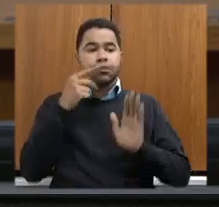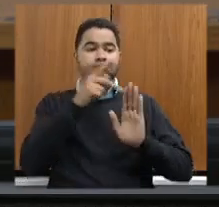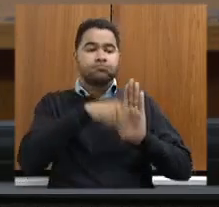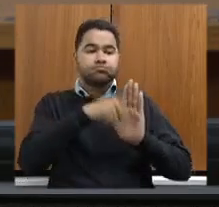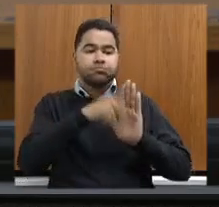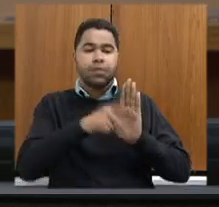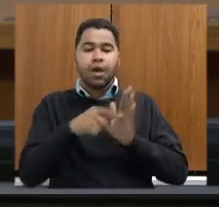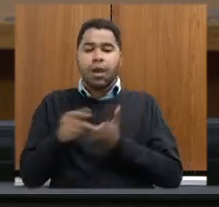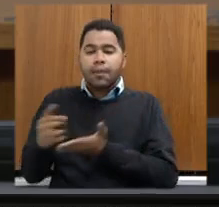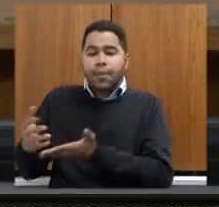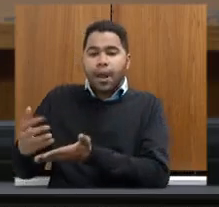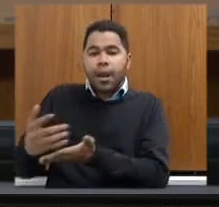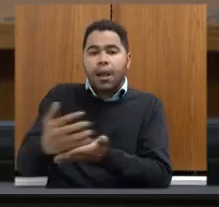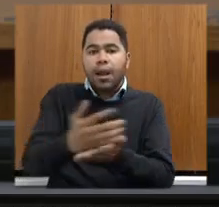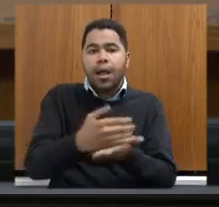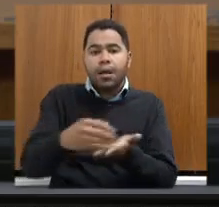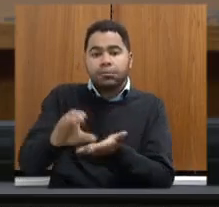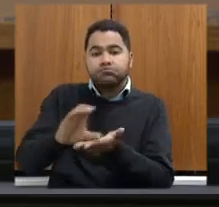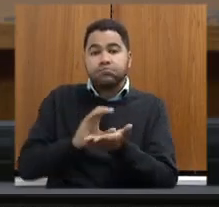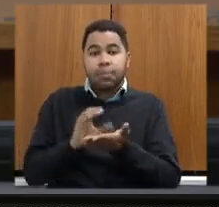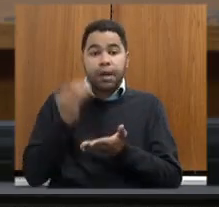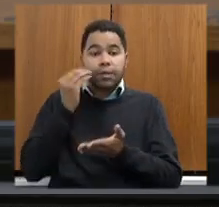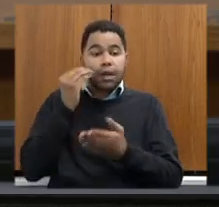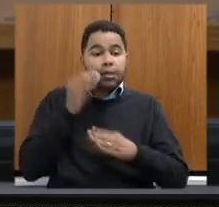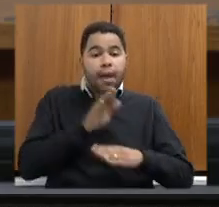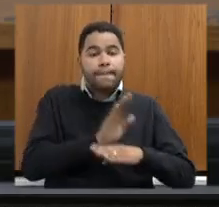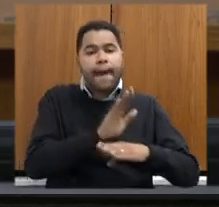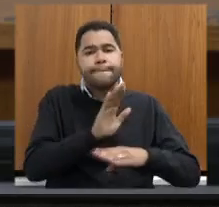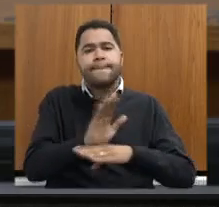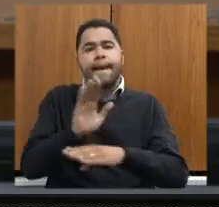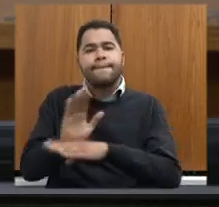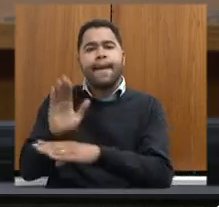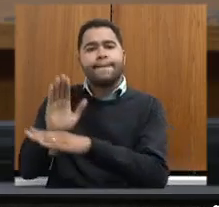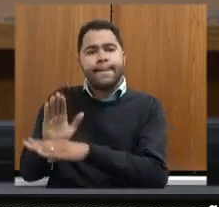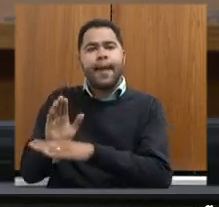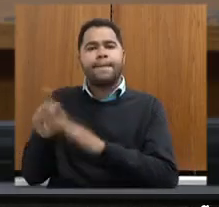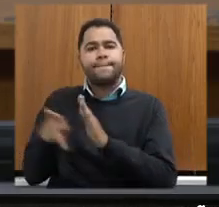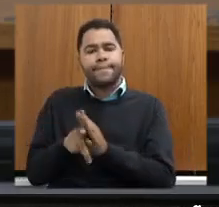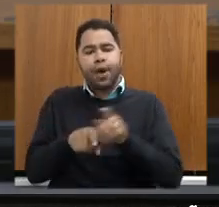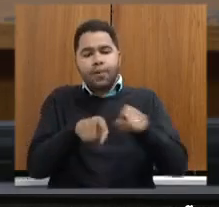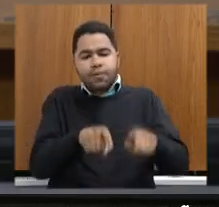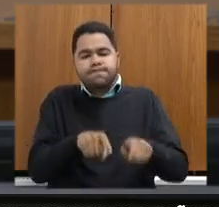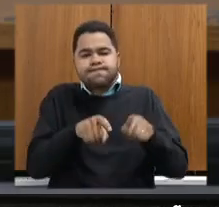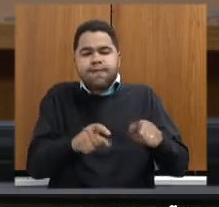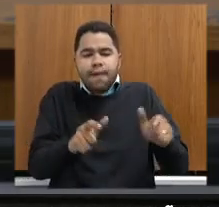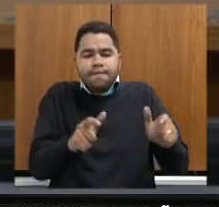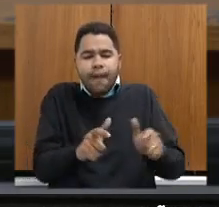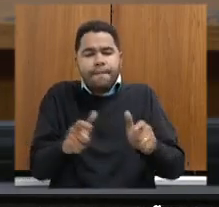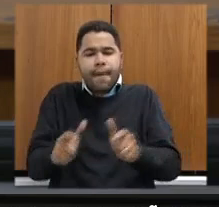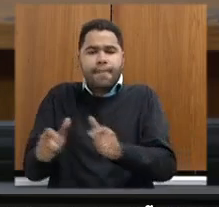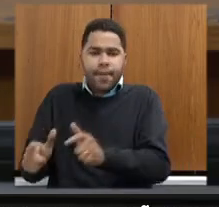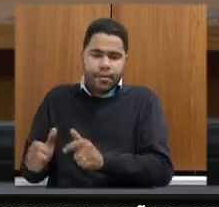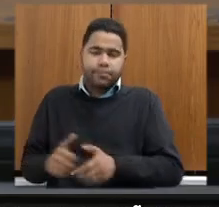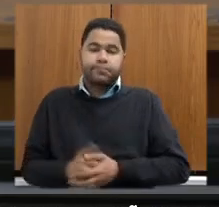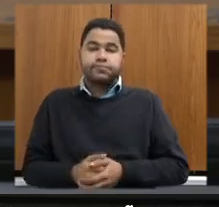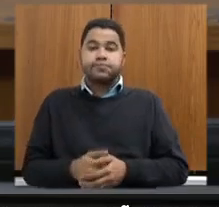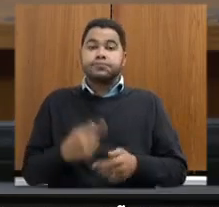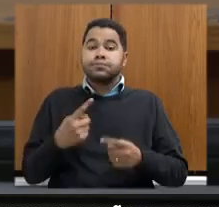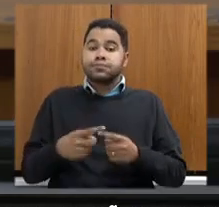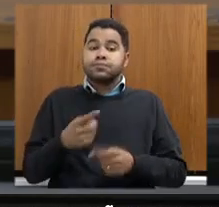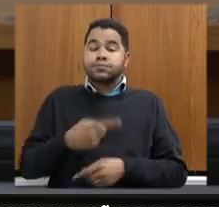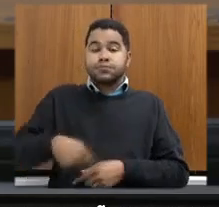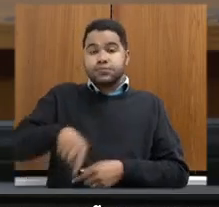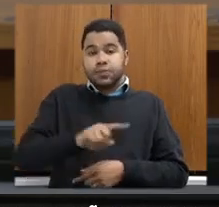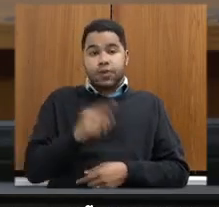para apoiar, sim, esses pequenos produtores rurais e regime familiar no cumprimento das exigências do PRA, porque eles têm que